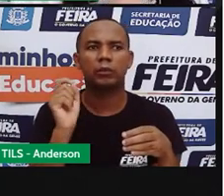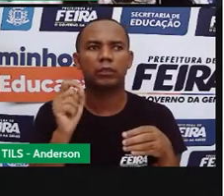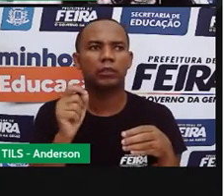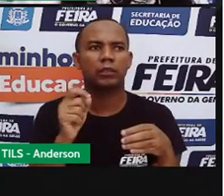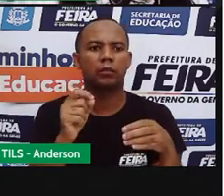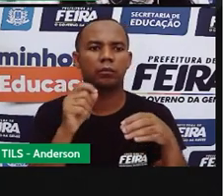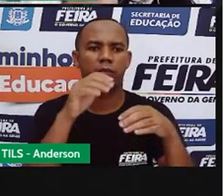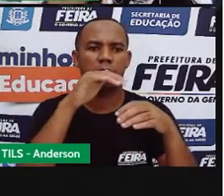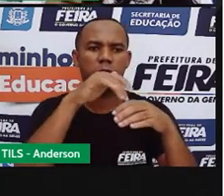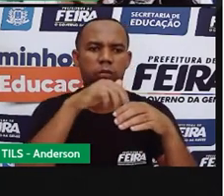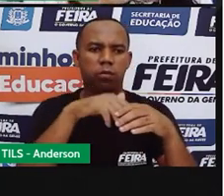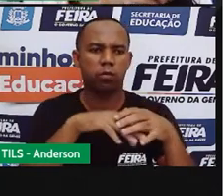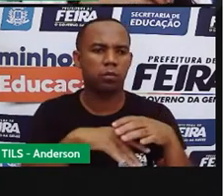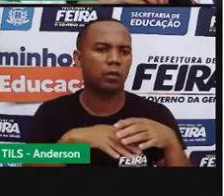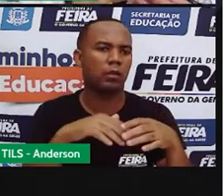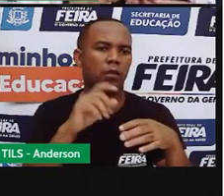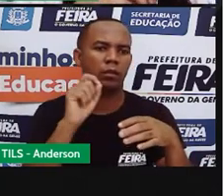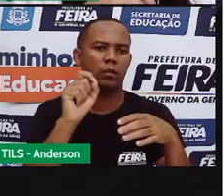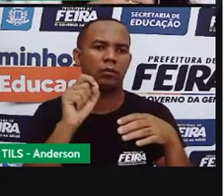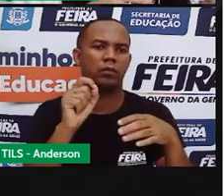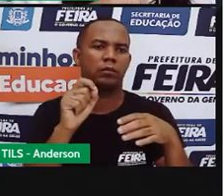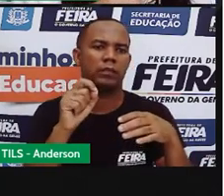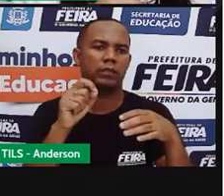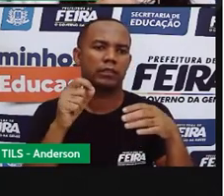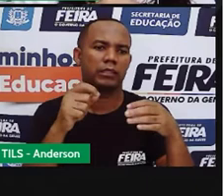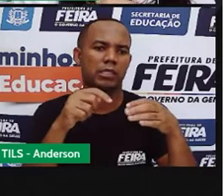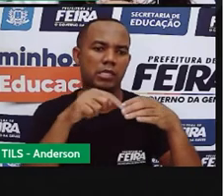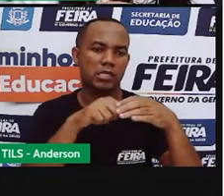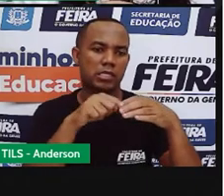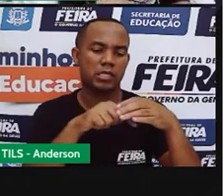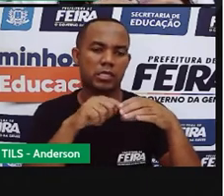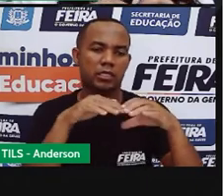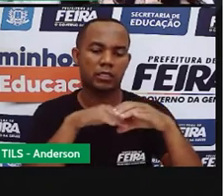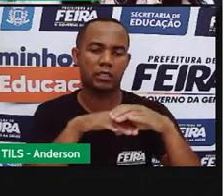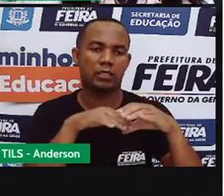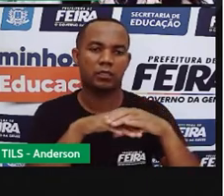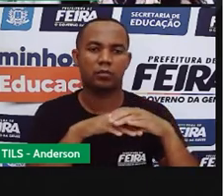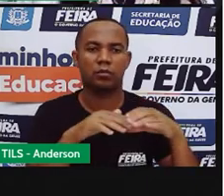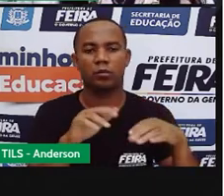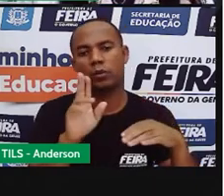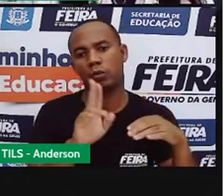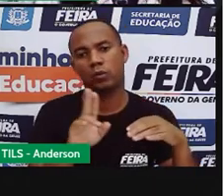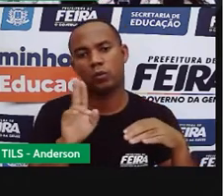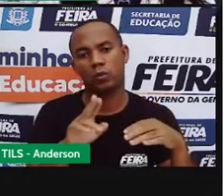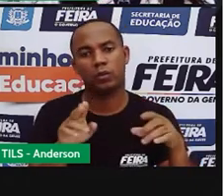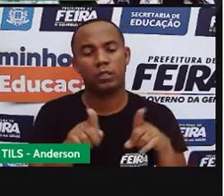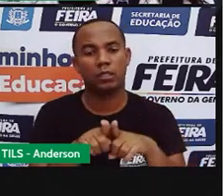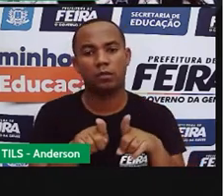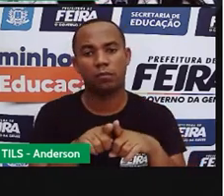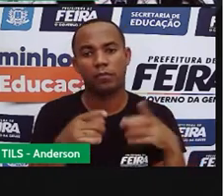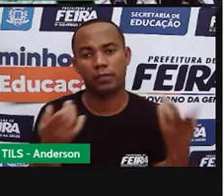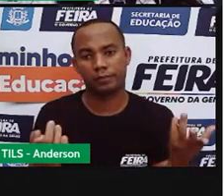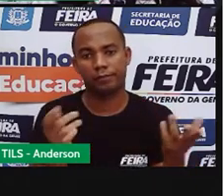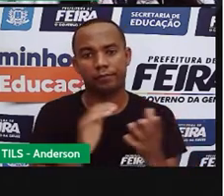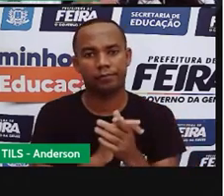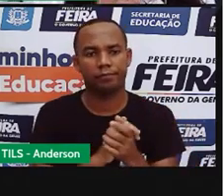não conseguem passar através desse objeto ou através desse material.